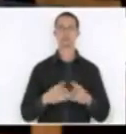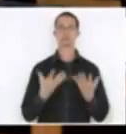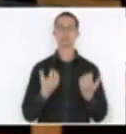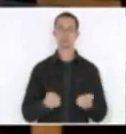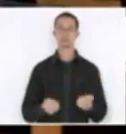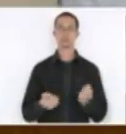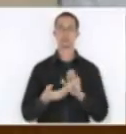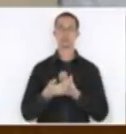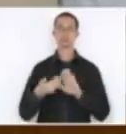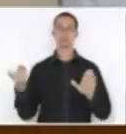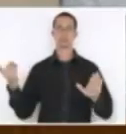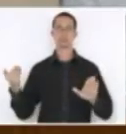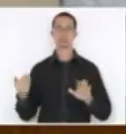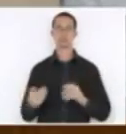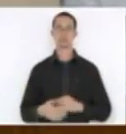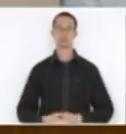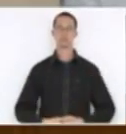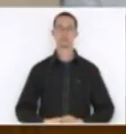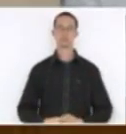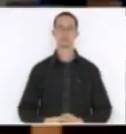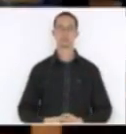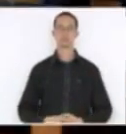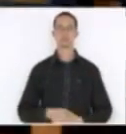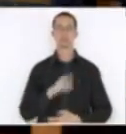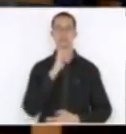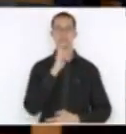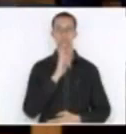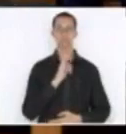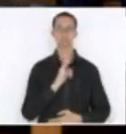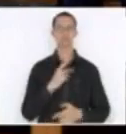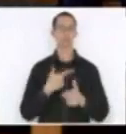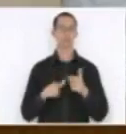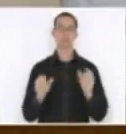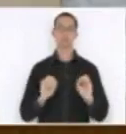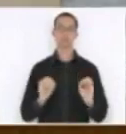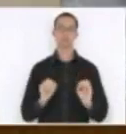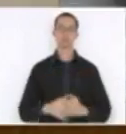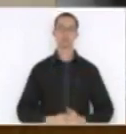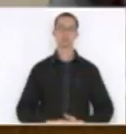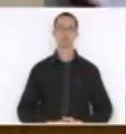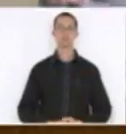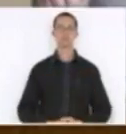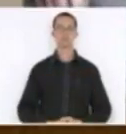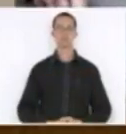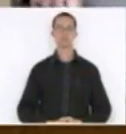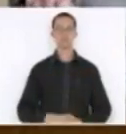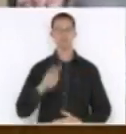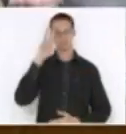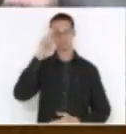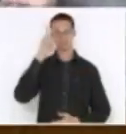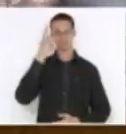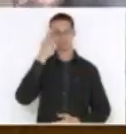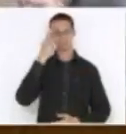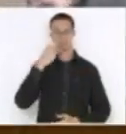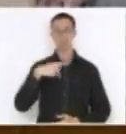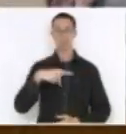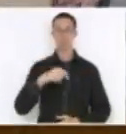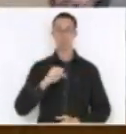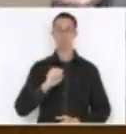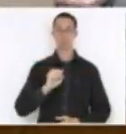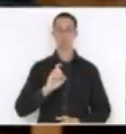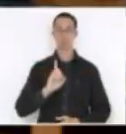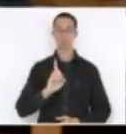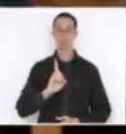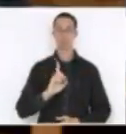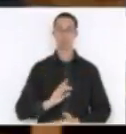projeto. Deputado Rodrigo Minotto. Sem objeção, senhor presidente. Sem objeção. Deputado Milton Alves, da bancada do PSD.